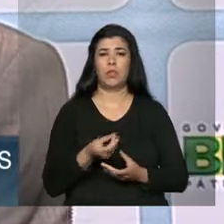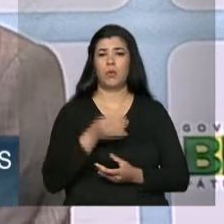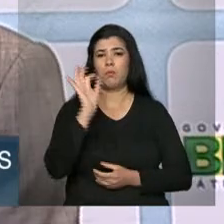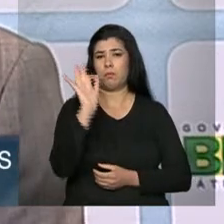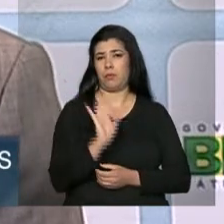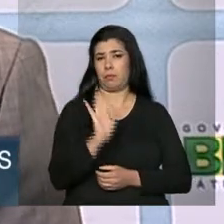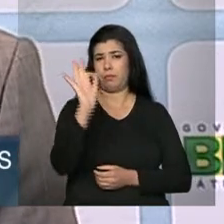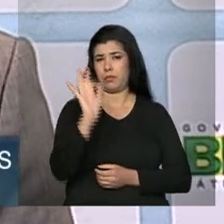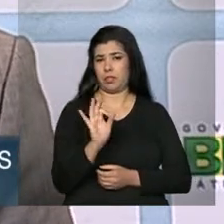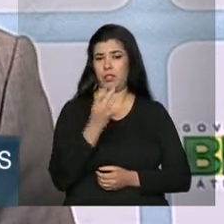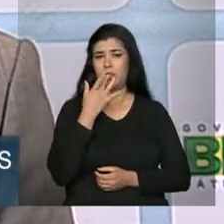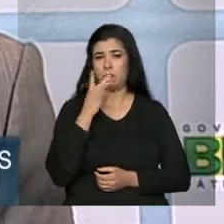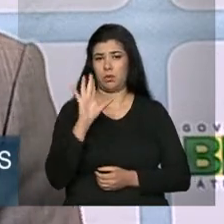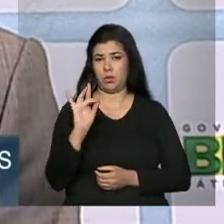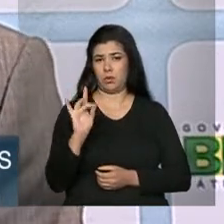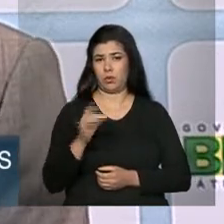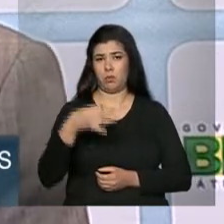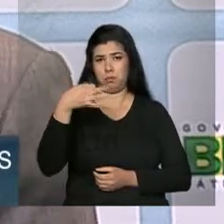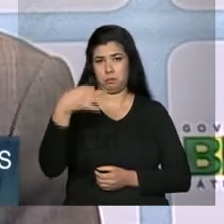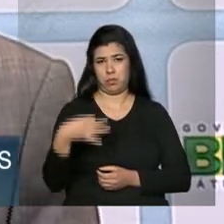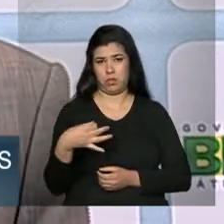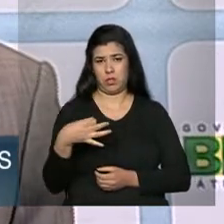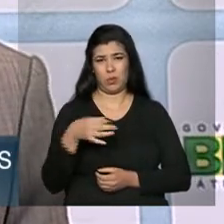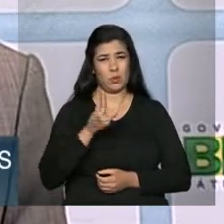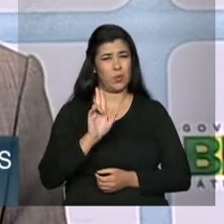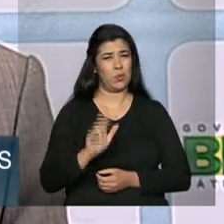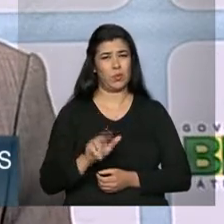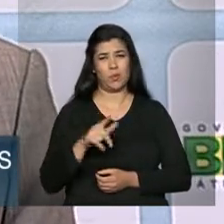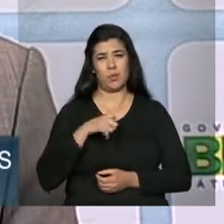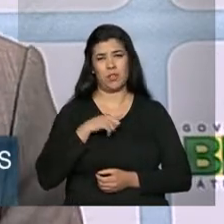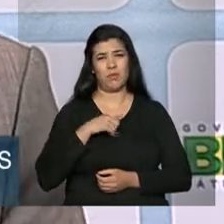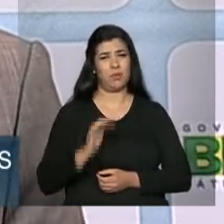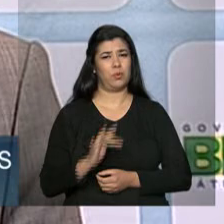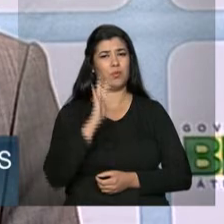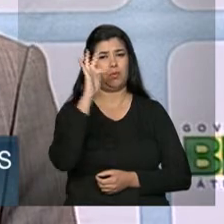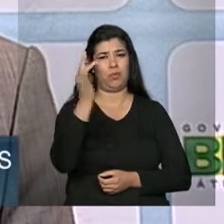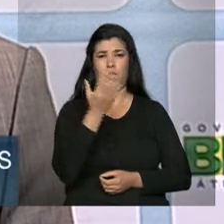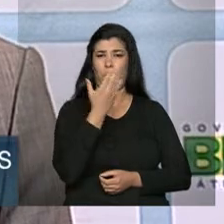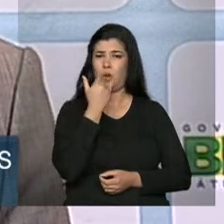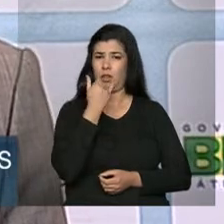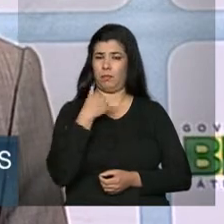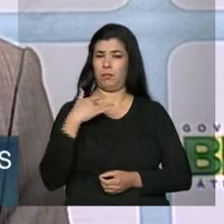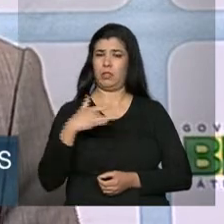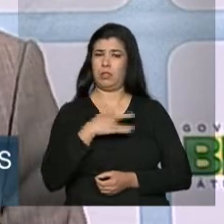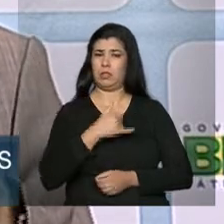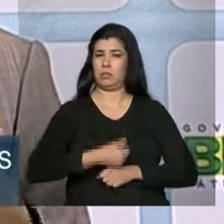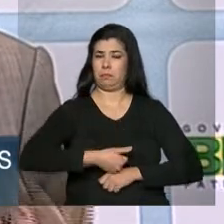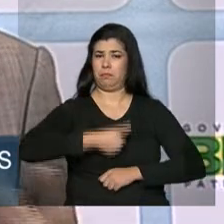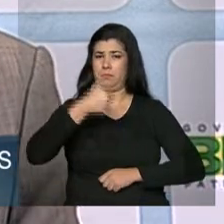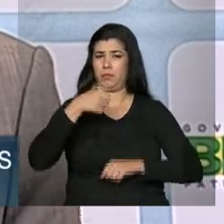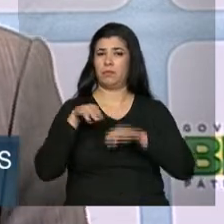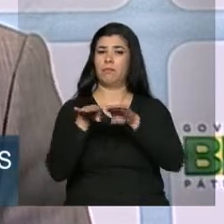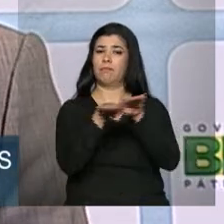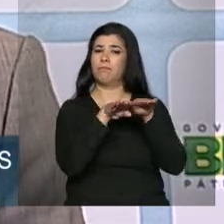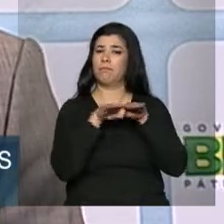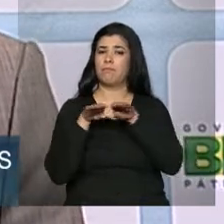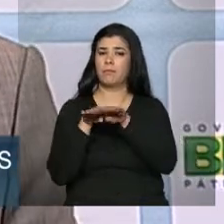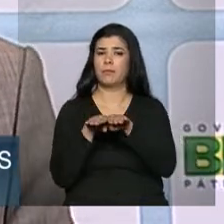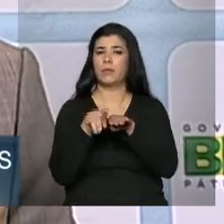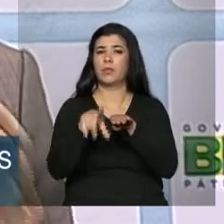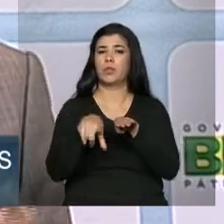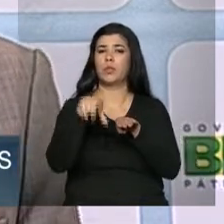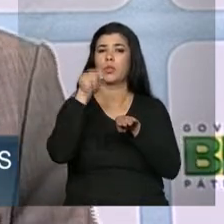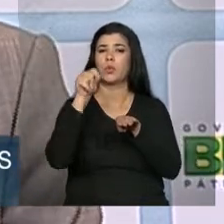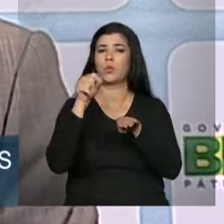teor de sal preconizado, ela jamais terá uma alimentação saudável. A alimentação saudável, ela pressupõe equilíbrio, a